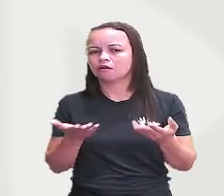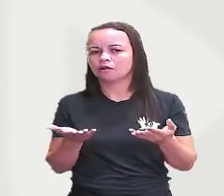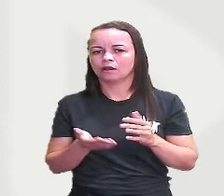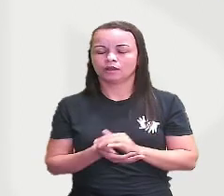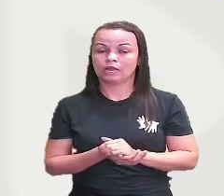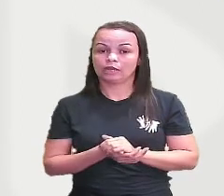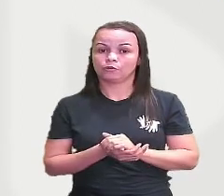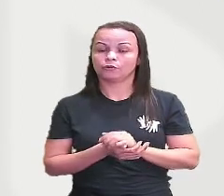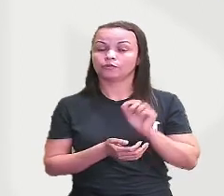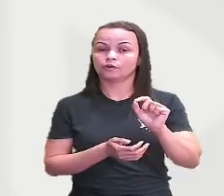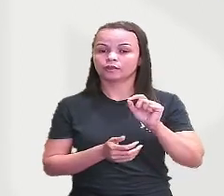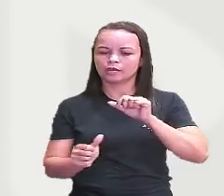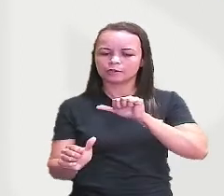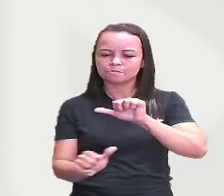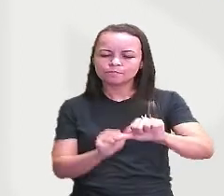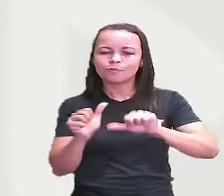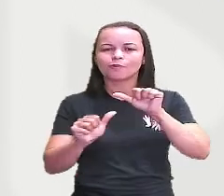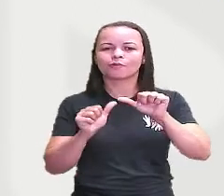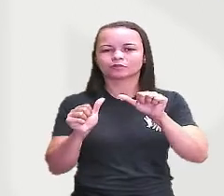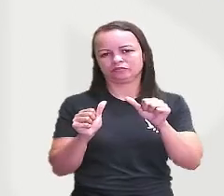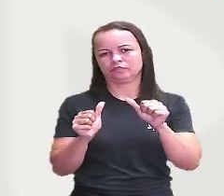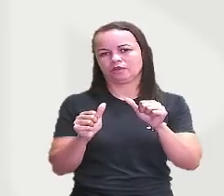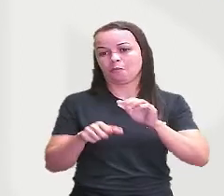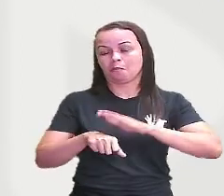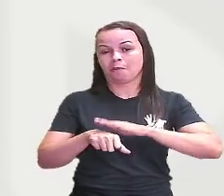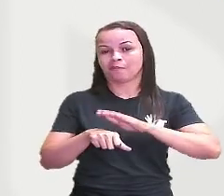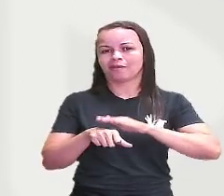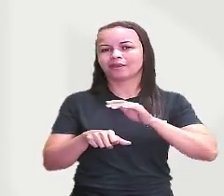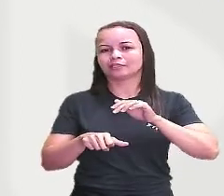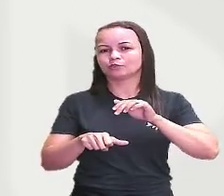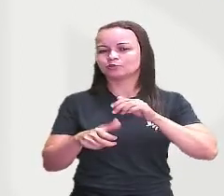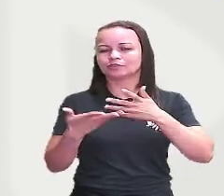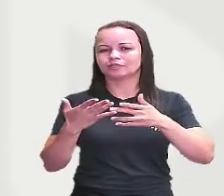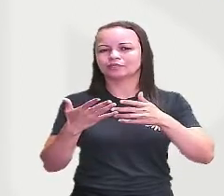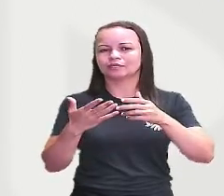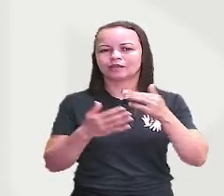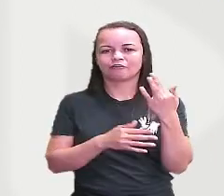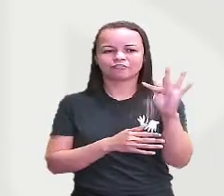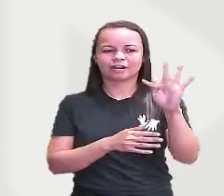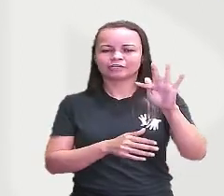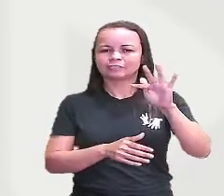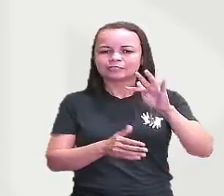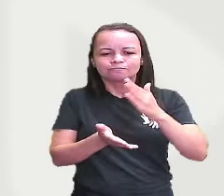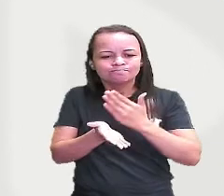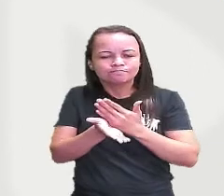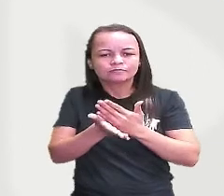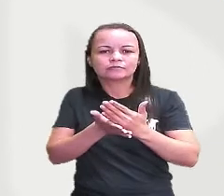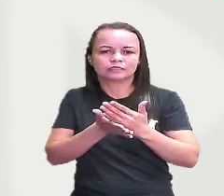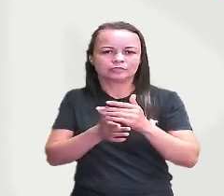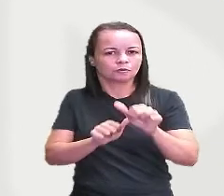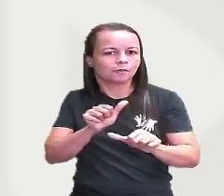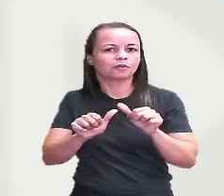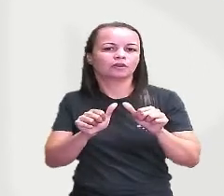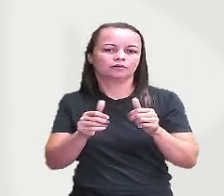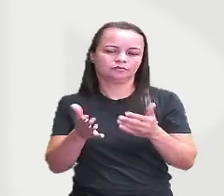modificar um momento que a França já vinha passando porque o que é que acontece gente?